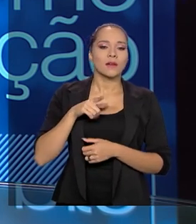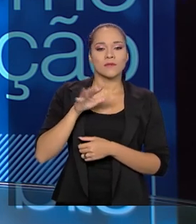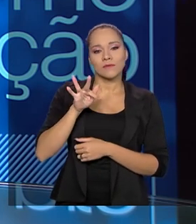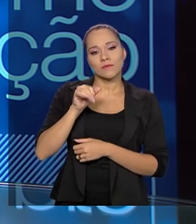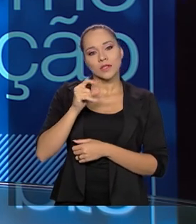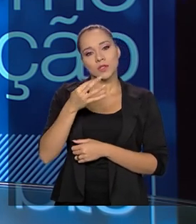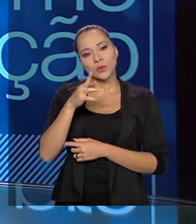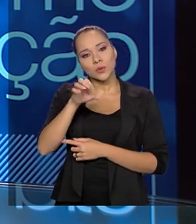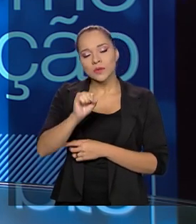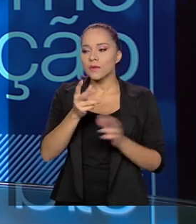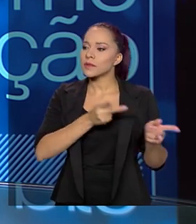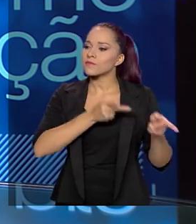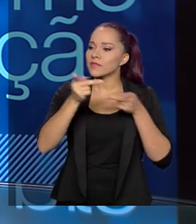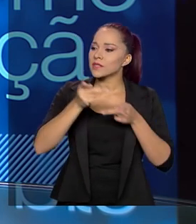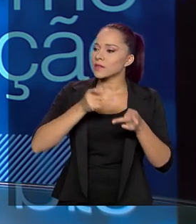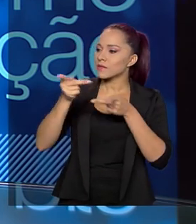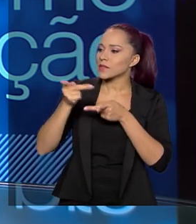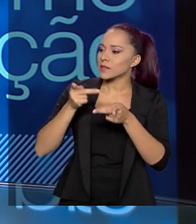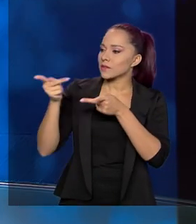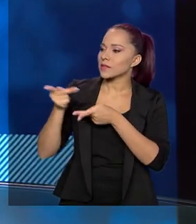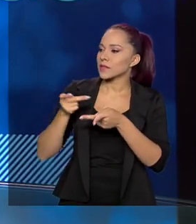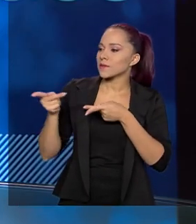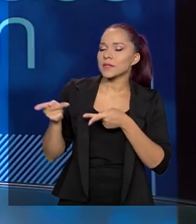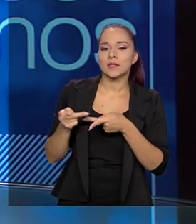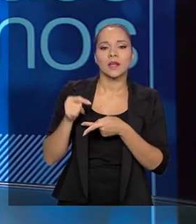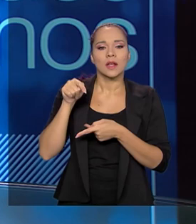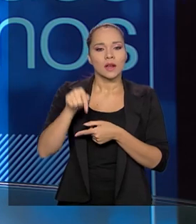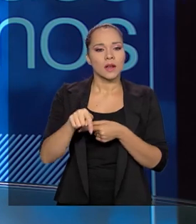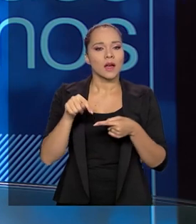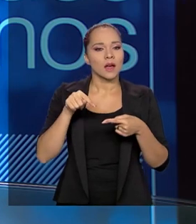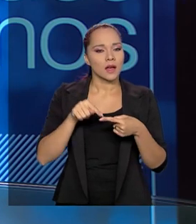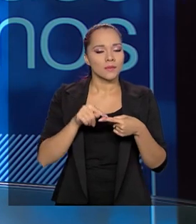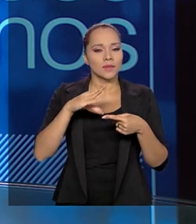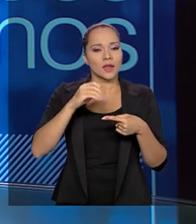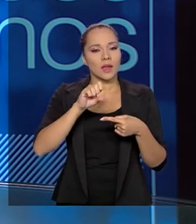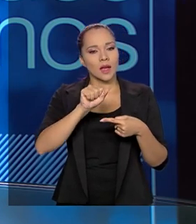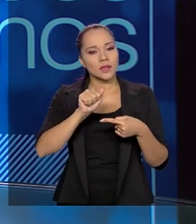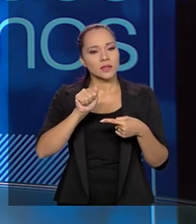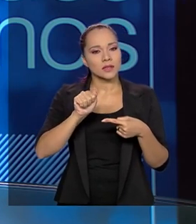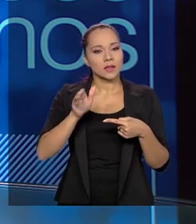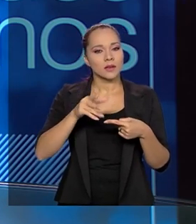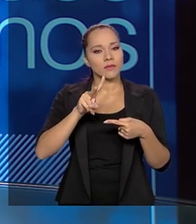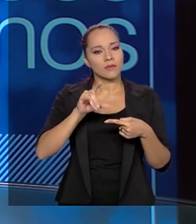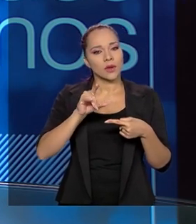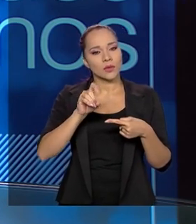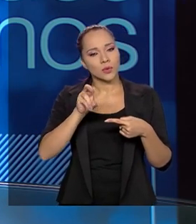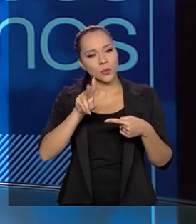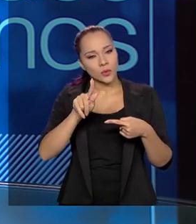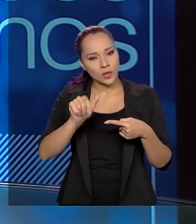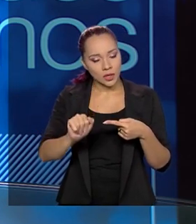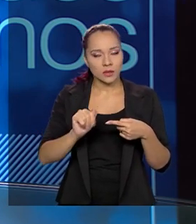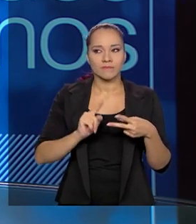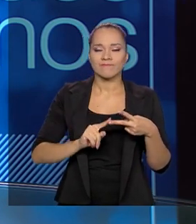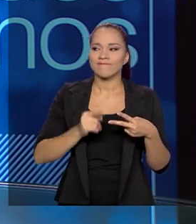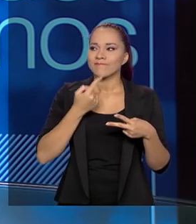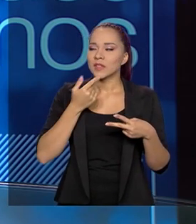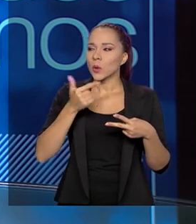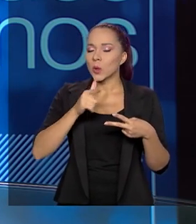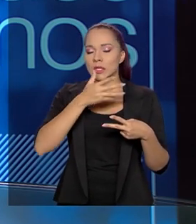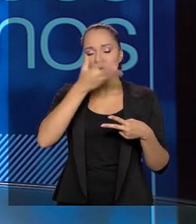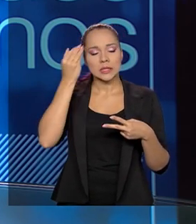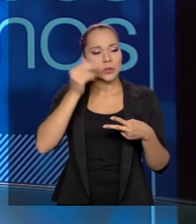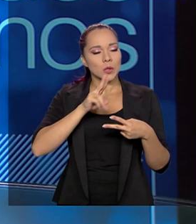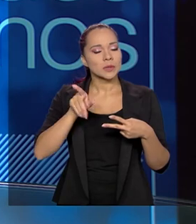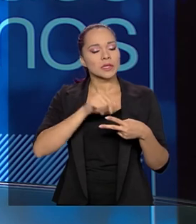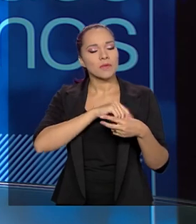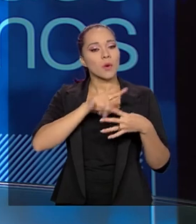visita técnica, as visitas lá. A Miolo, fui fazer a Casa Valduga e eu não me recordo o nome da outra. Foram